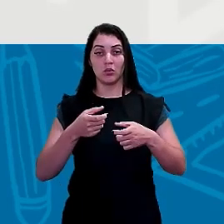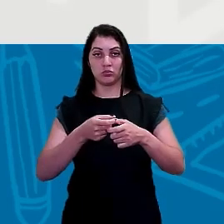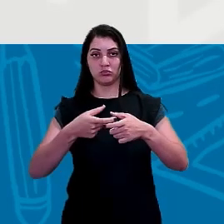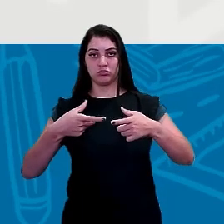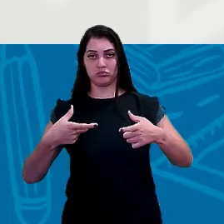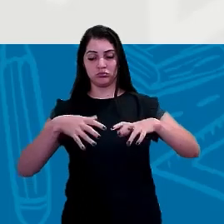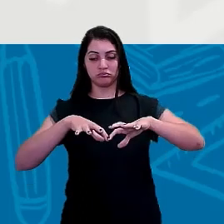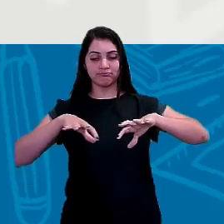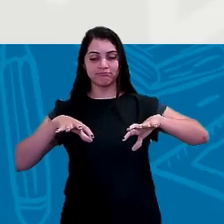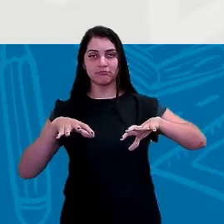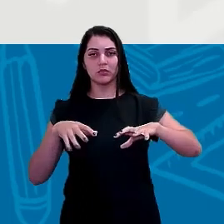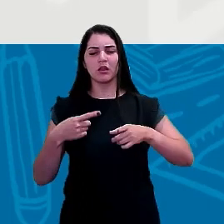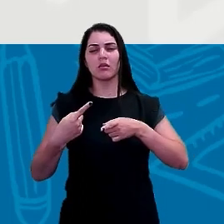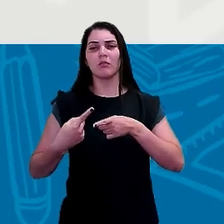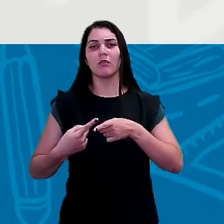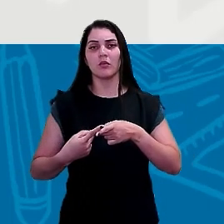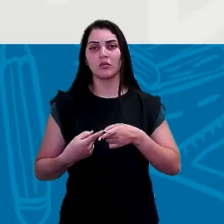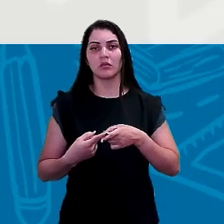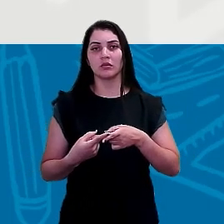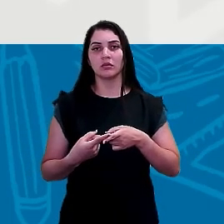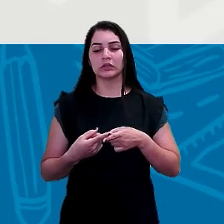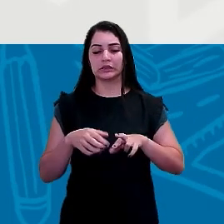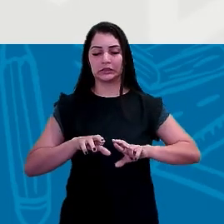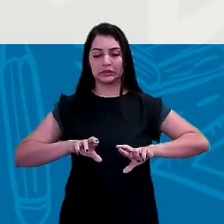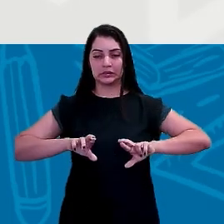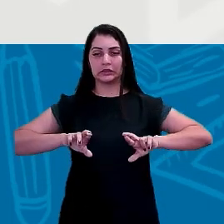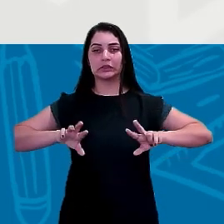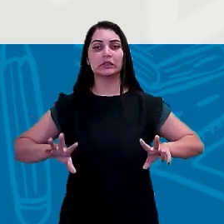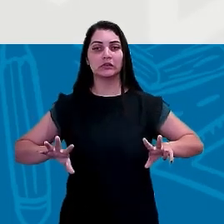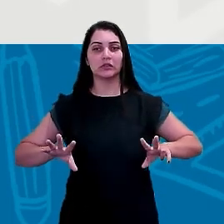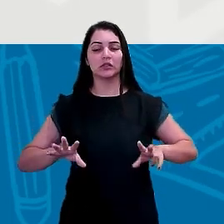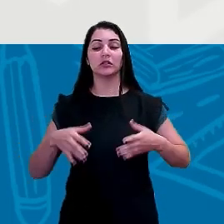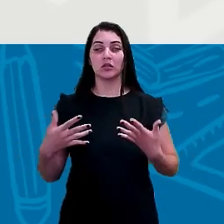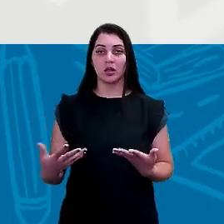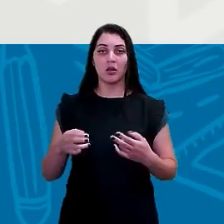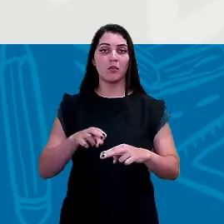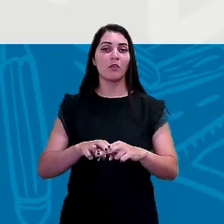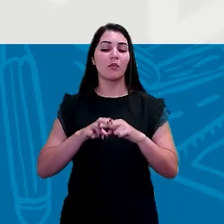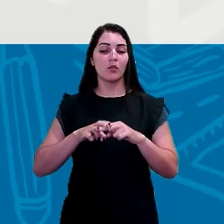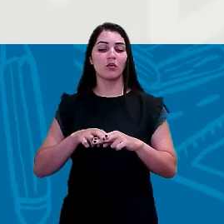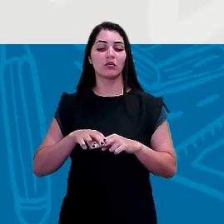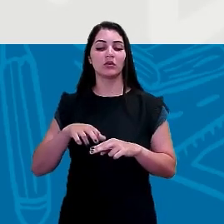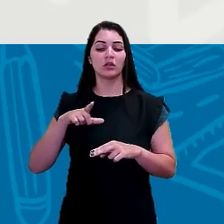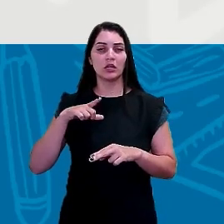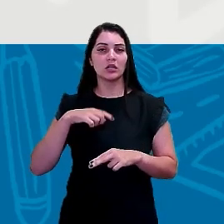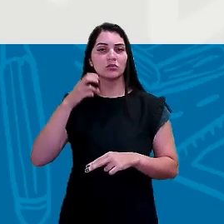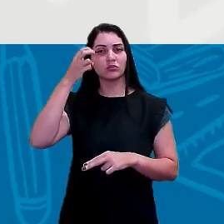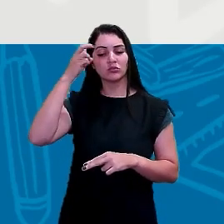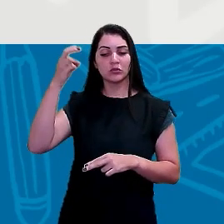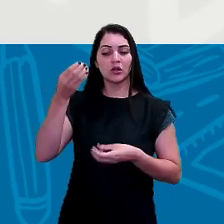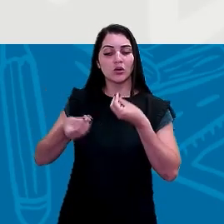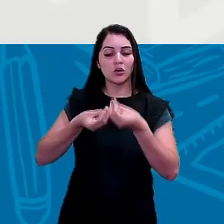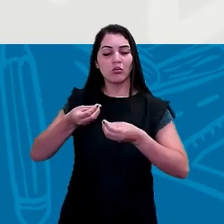territorial. E por que eles são tão diferentes? Então justamente por conta desses montes rurais que se viu como